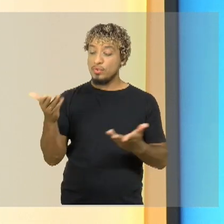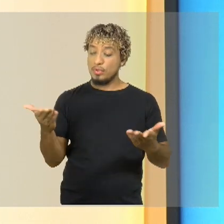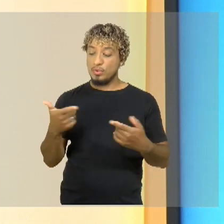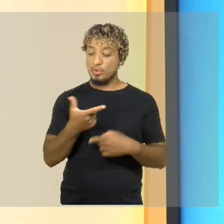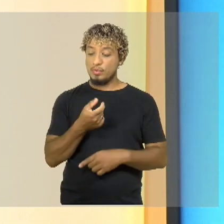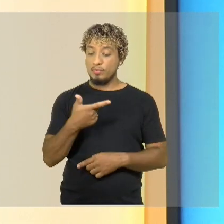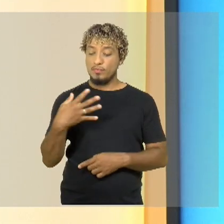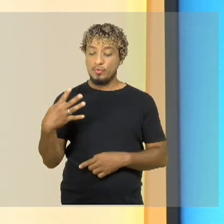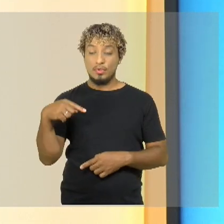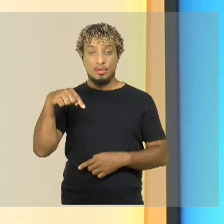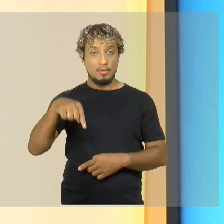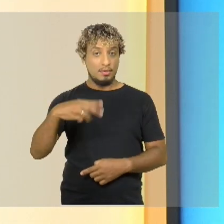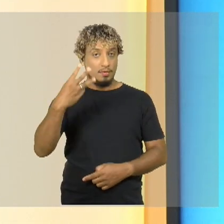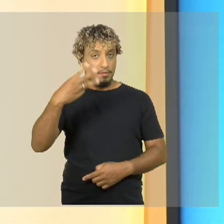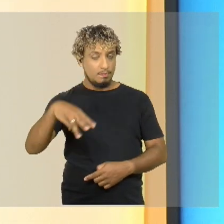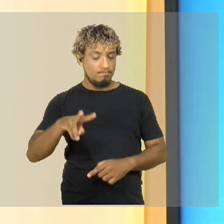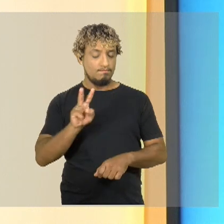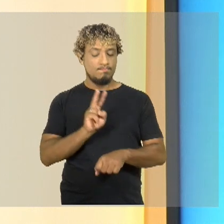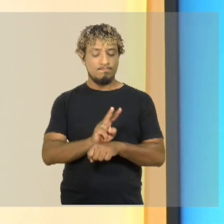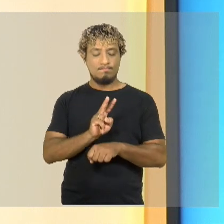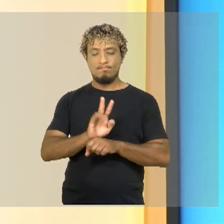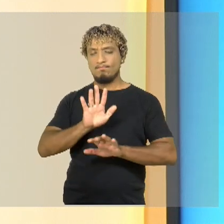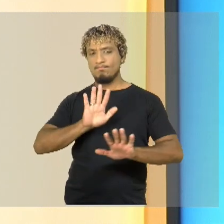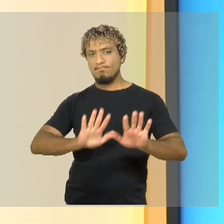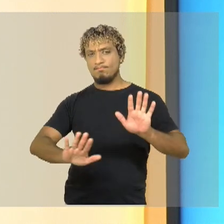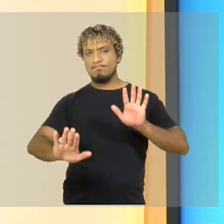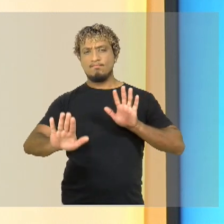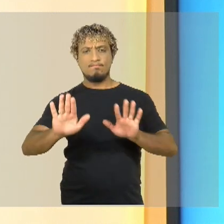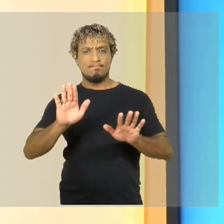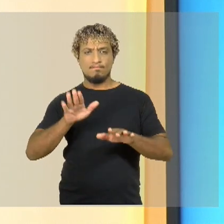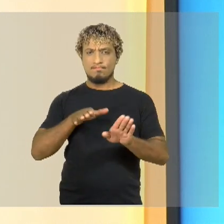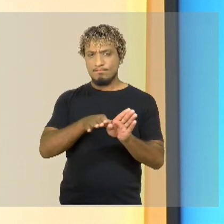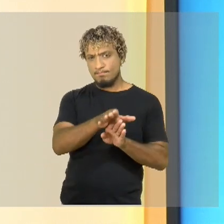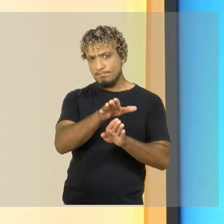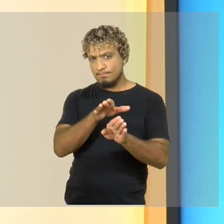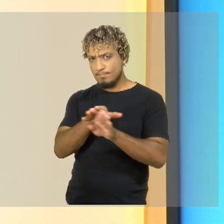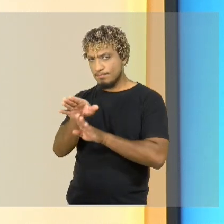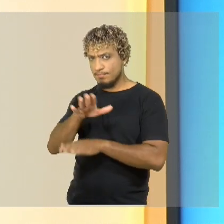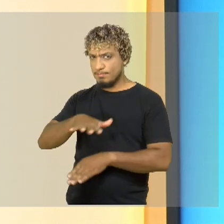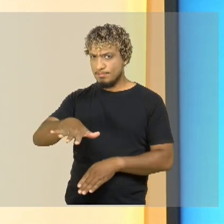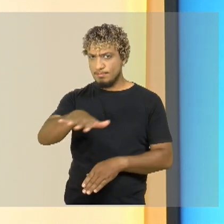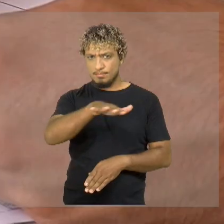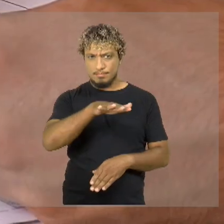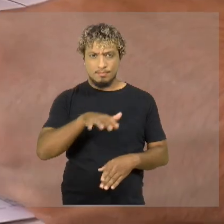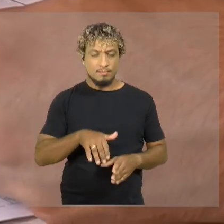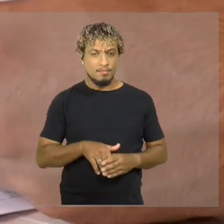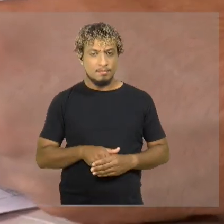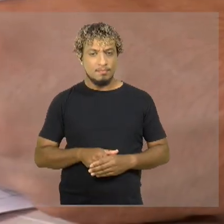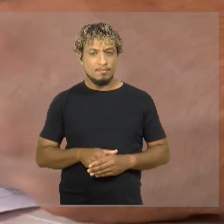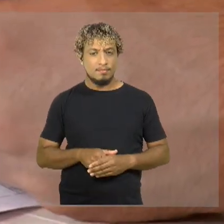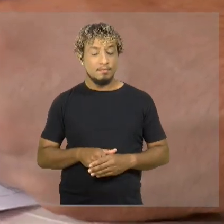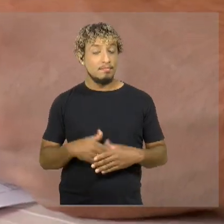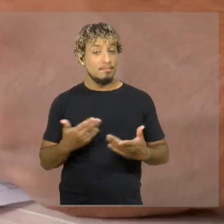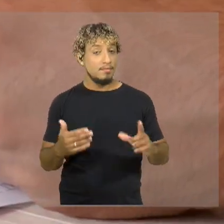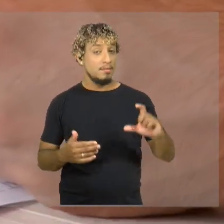governo do estado segue mantendo as medidas de vigilância e alertando a população. Cartão de vacina em